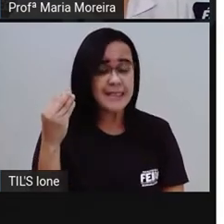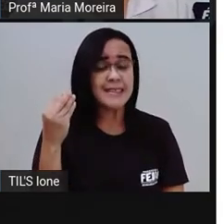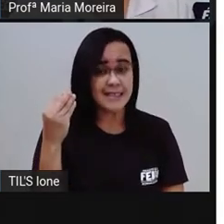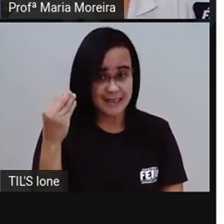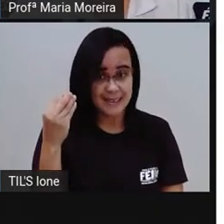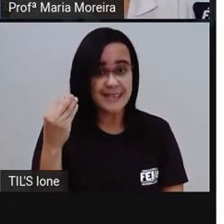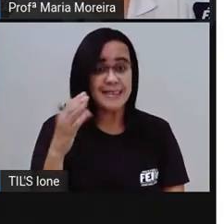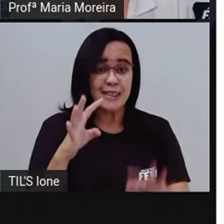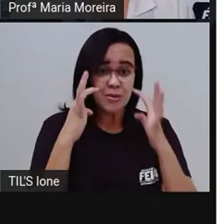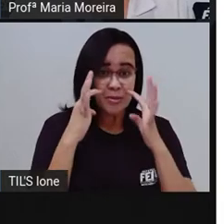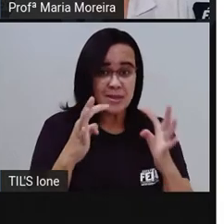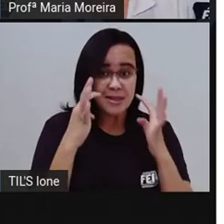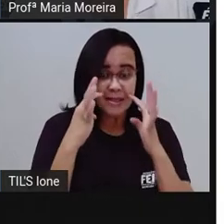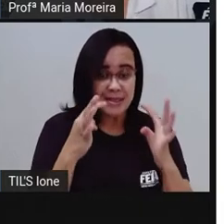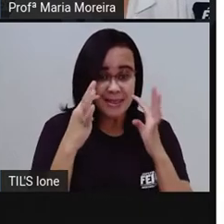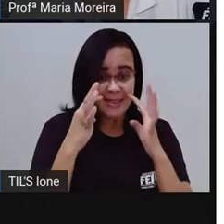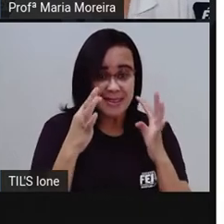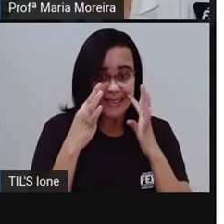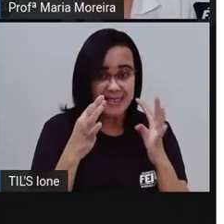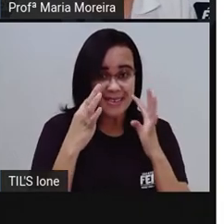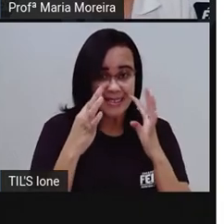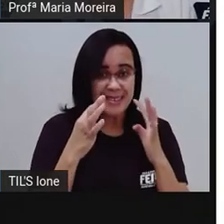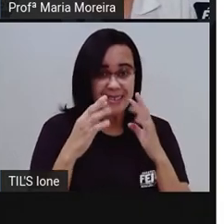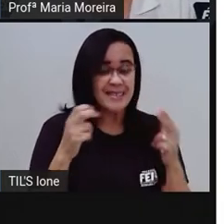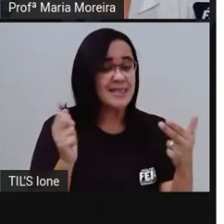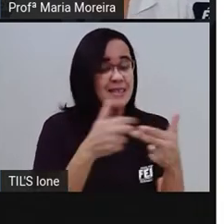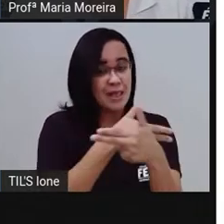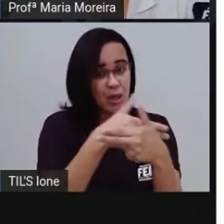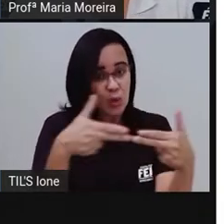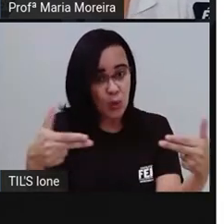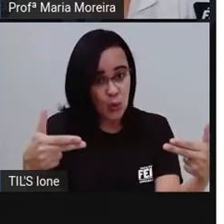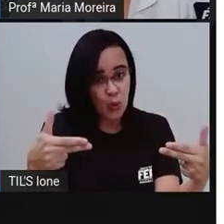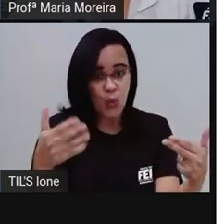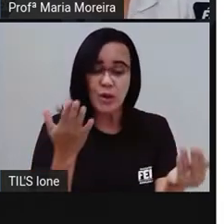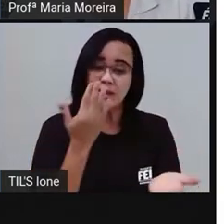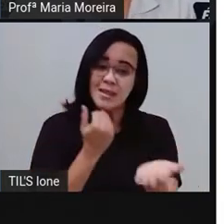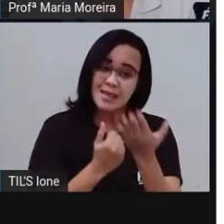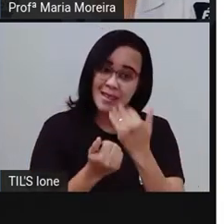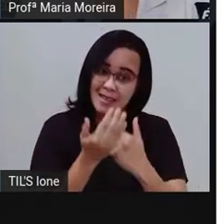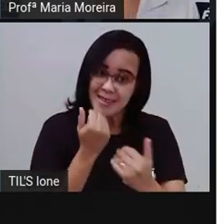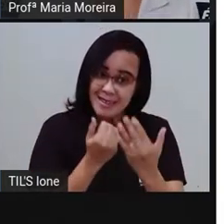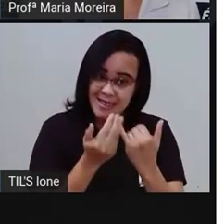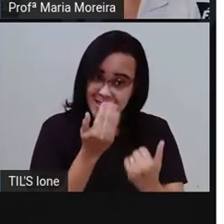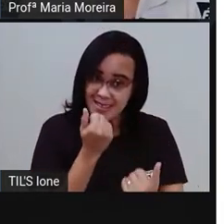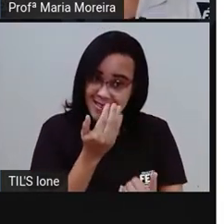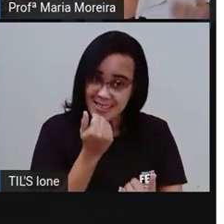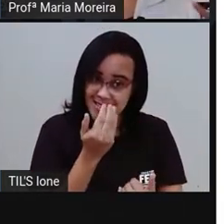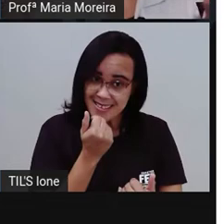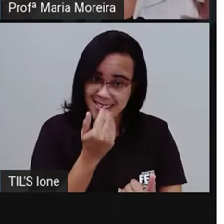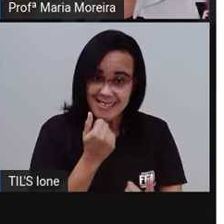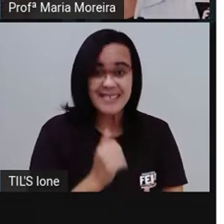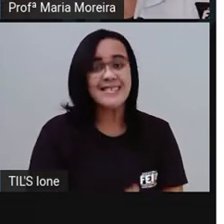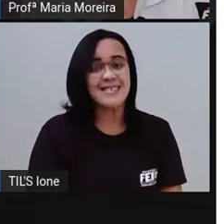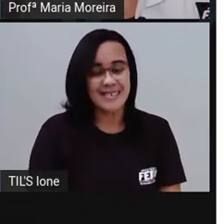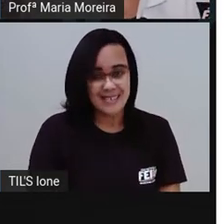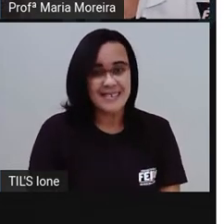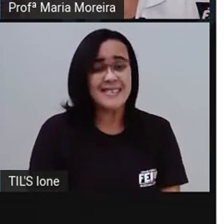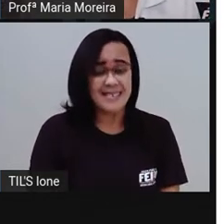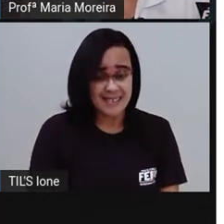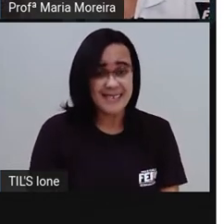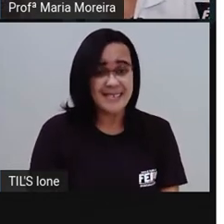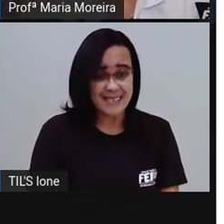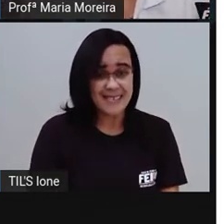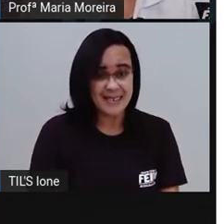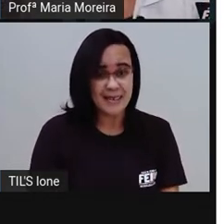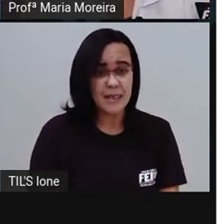esquecemos. Não isso? Porque se você colocar, às vezes, nós se esquece, a gente até deve ter escutado aí alguma vez,